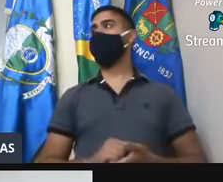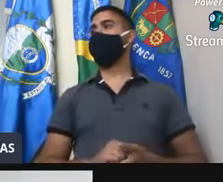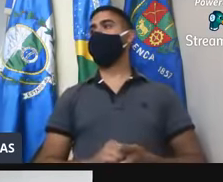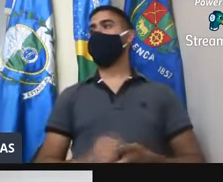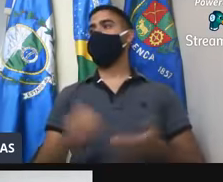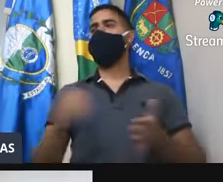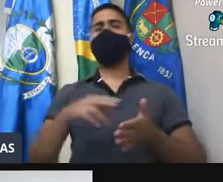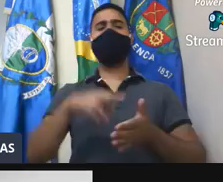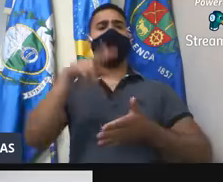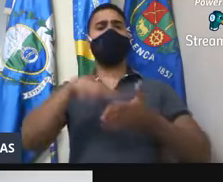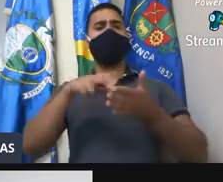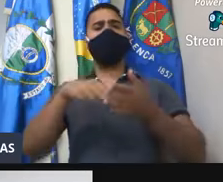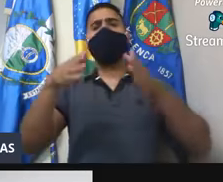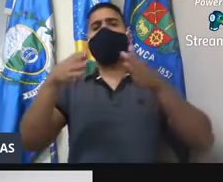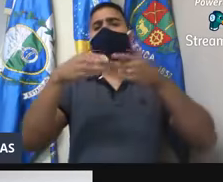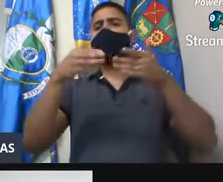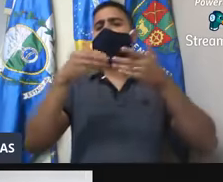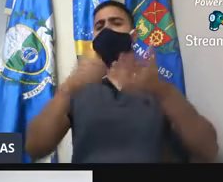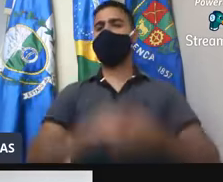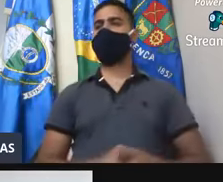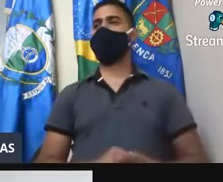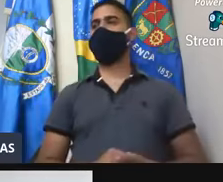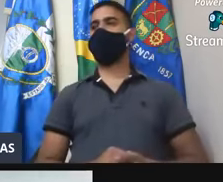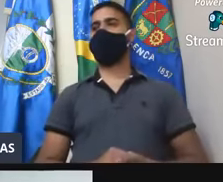Vamos agora para a leitura dos requerimentos.